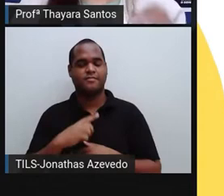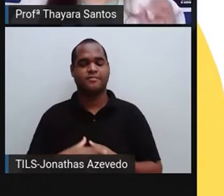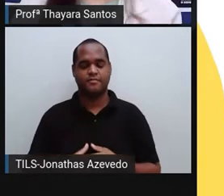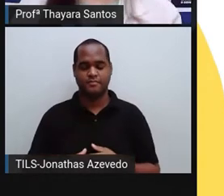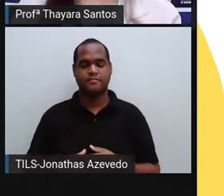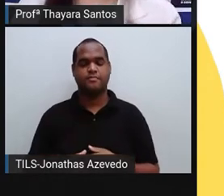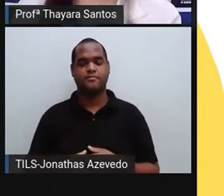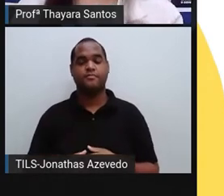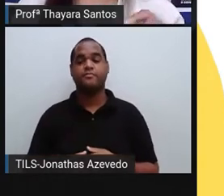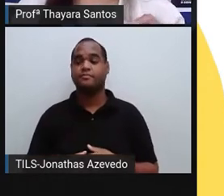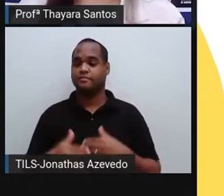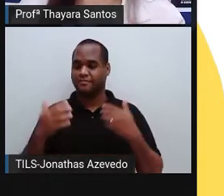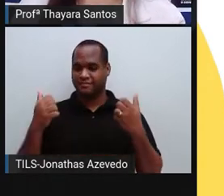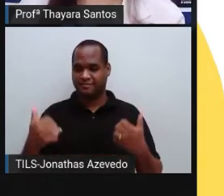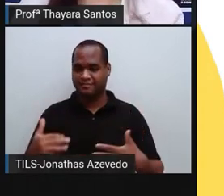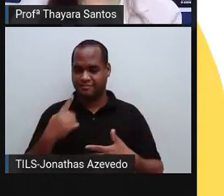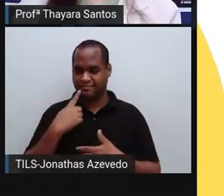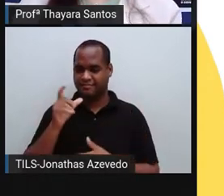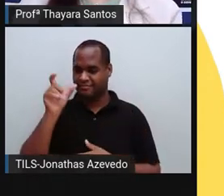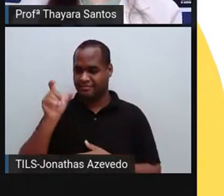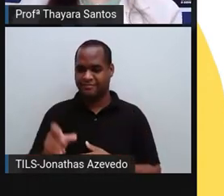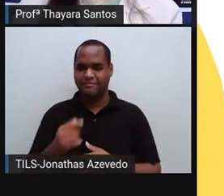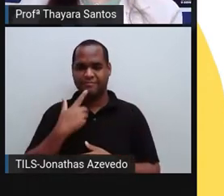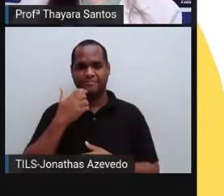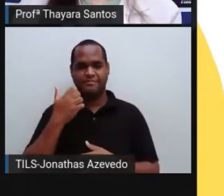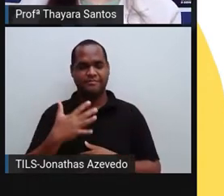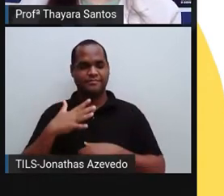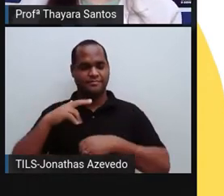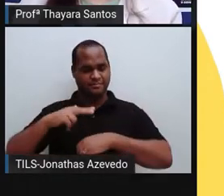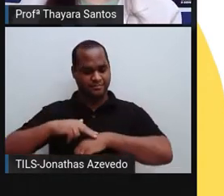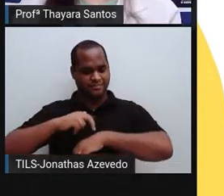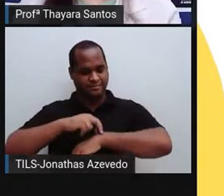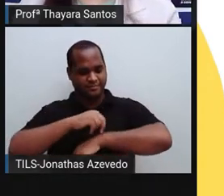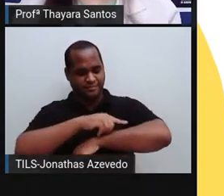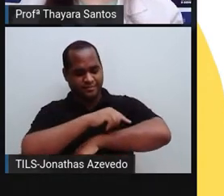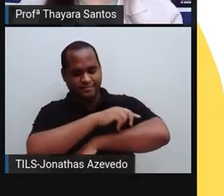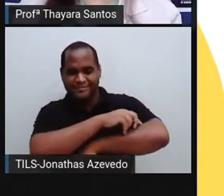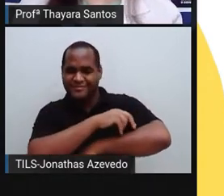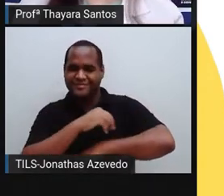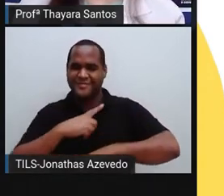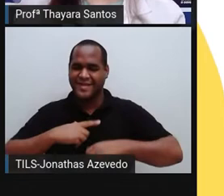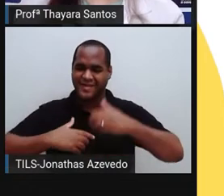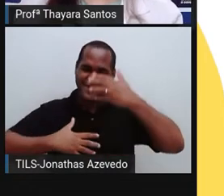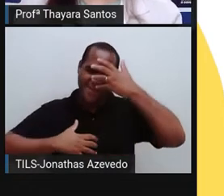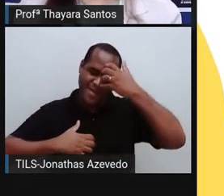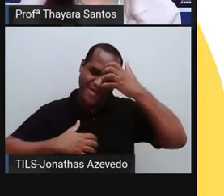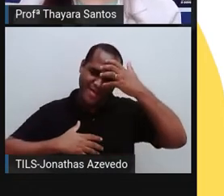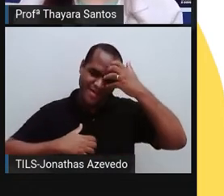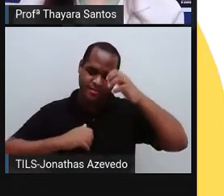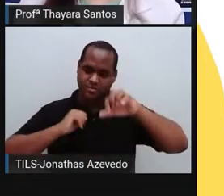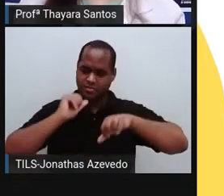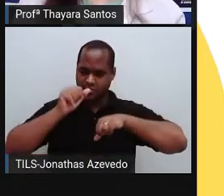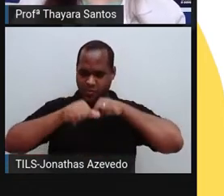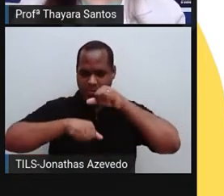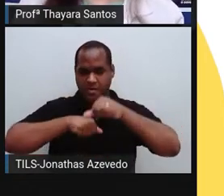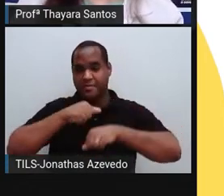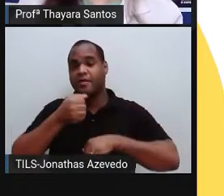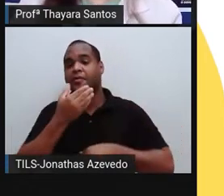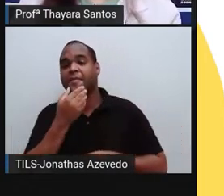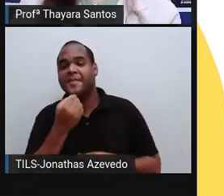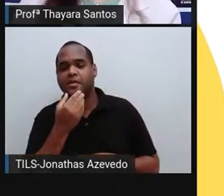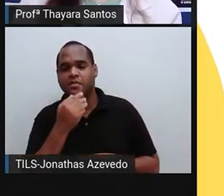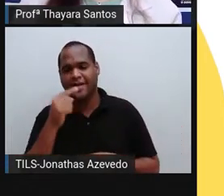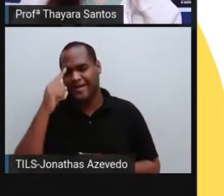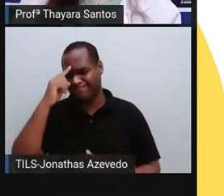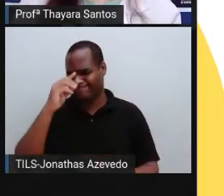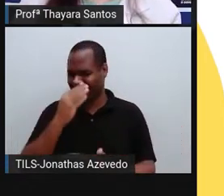Só que quando a gente fala muitas vezes de evolução humana, a gente atribui a Darwin, muita gente fala assim, ah, eu não acredito nessa